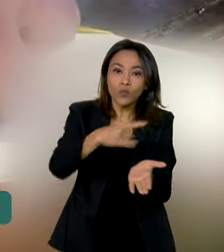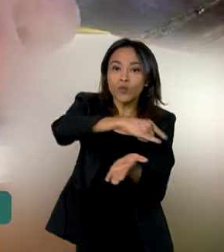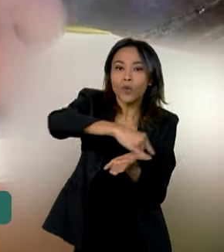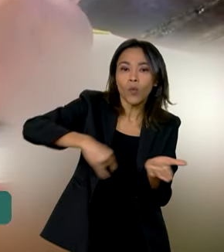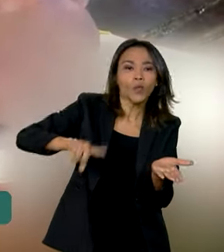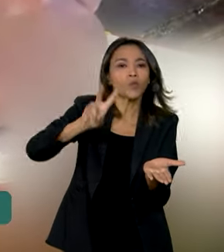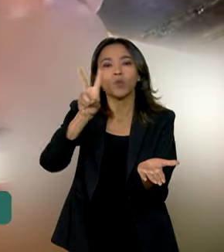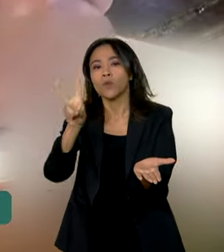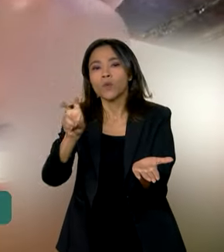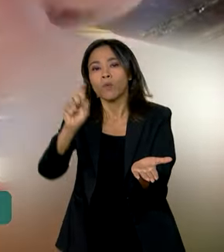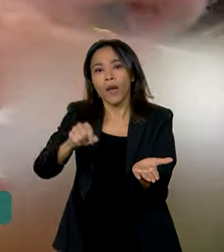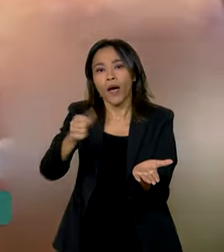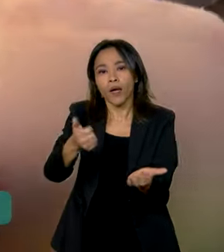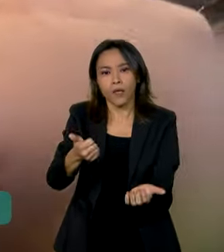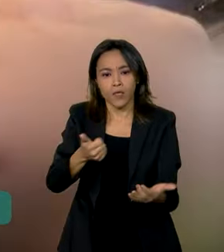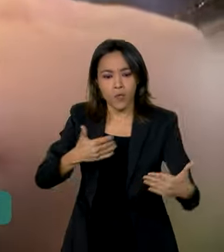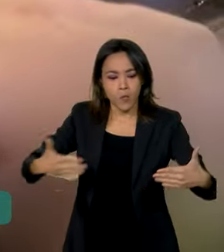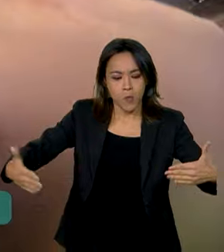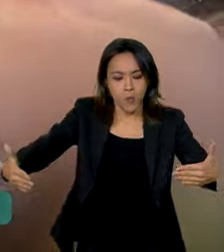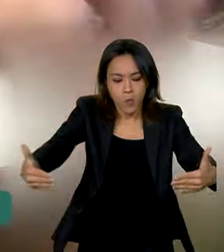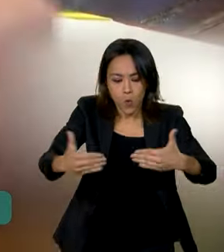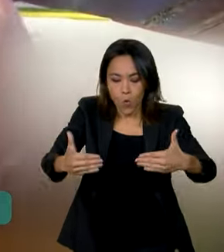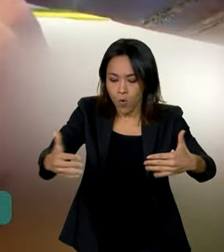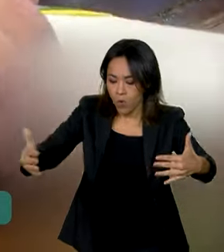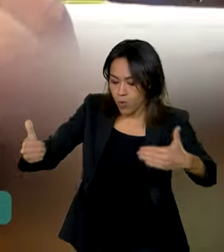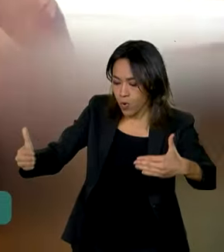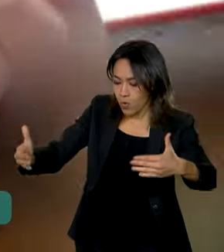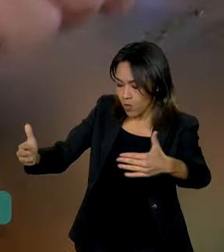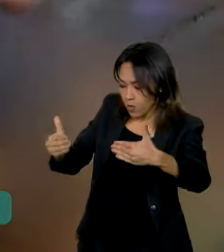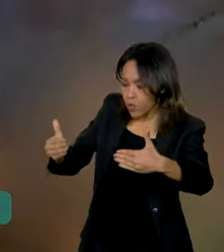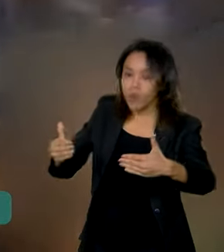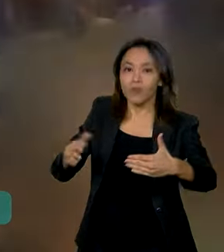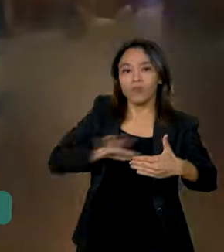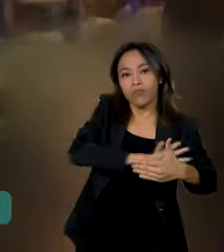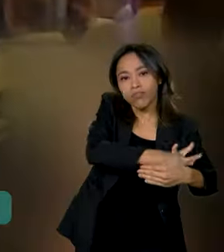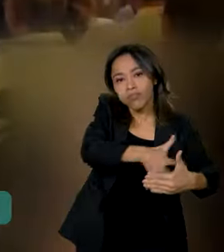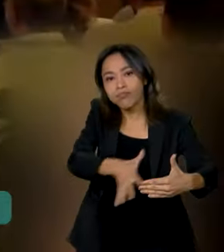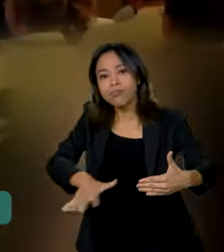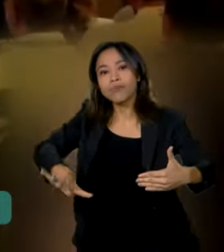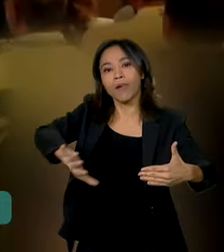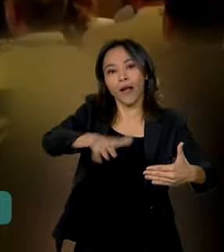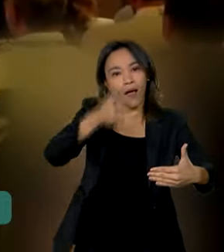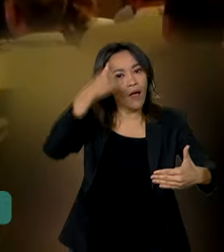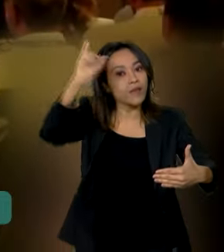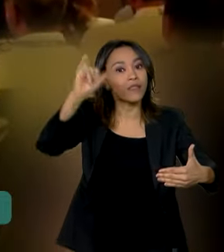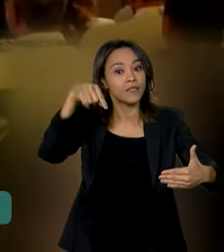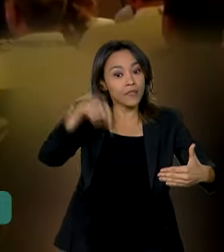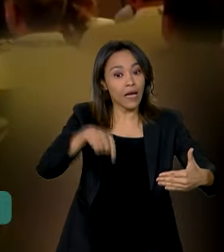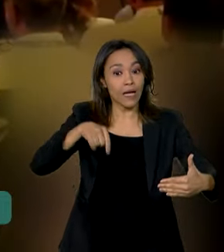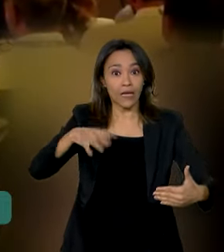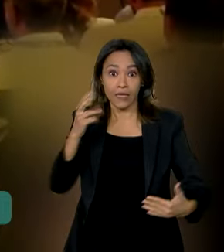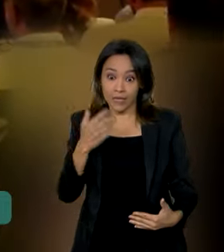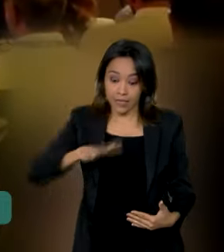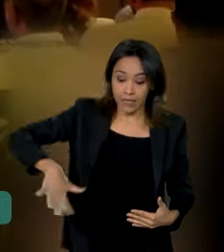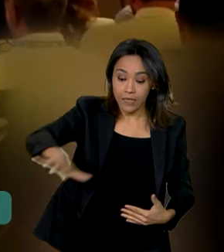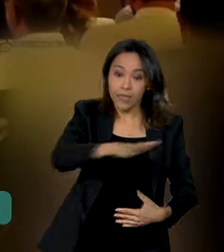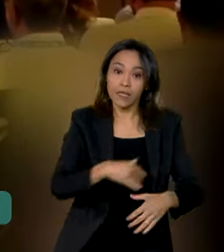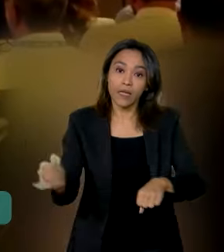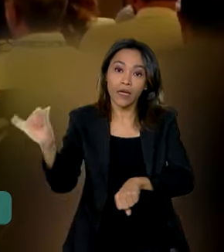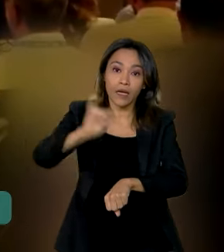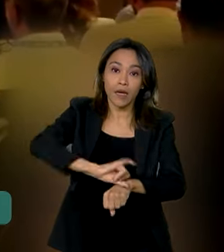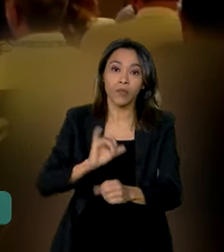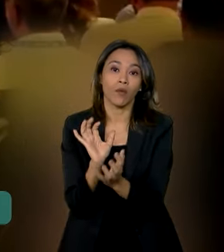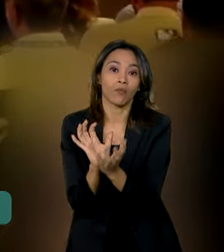para execução de encostas definitivas em cinco lotes de obras da capital pernambucana. O